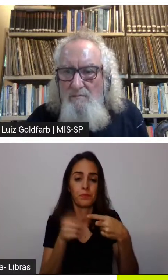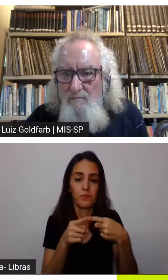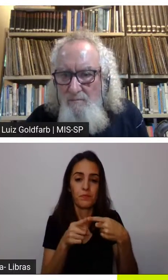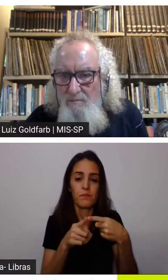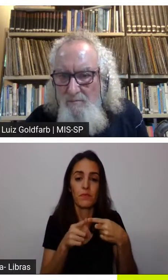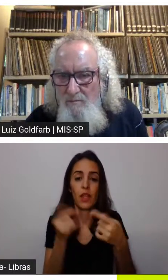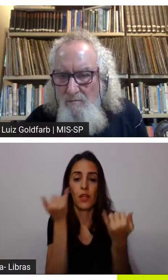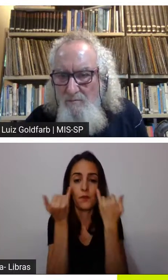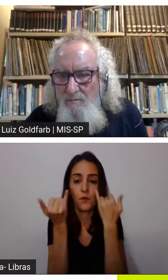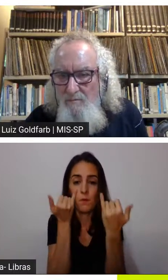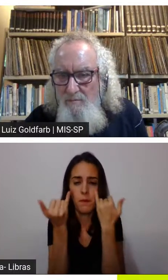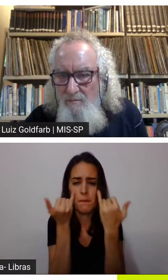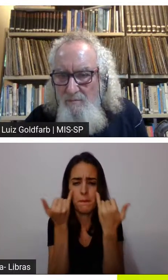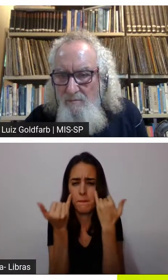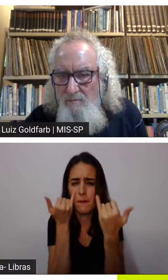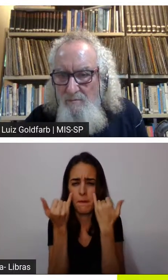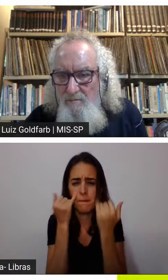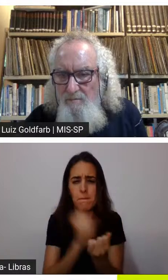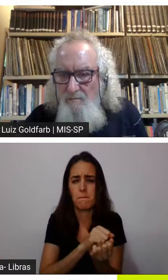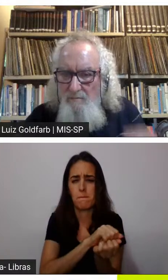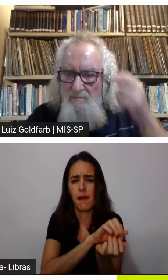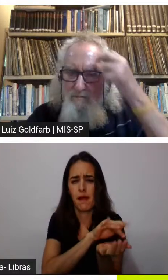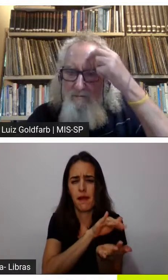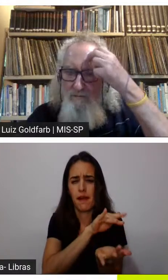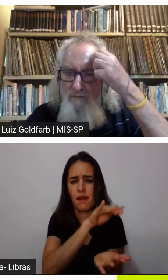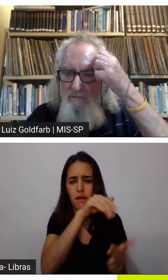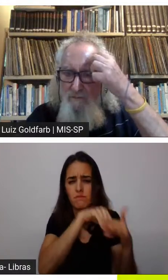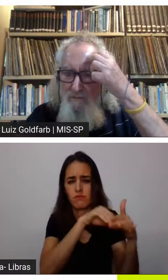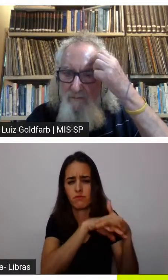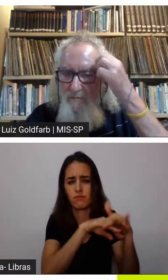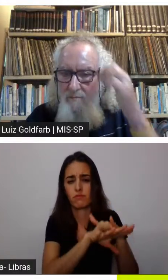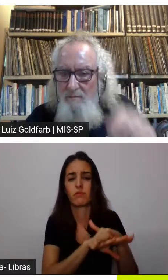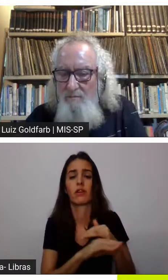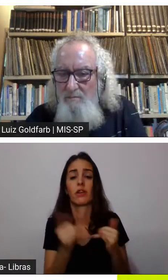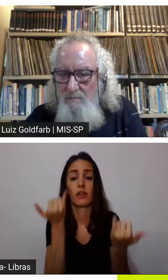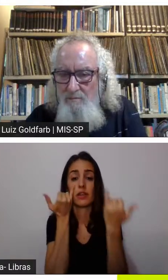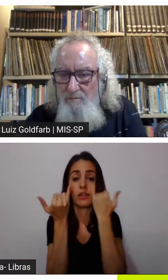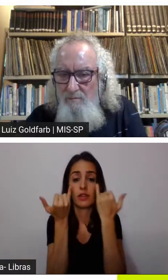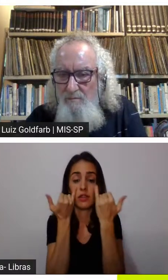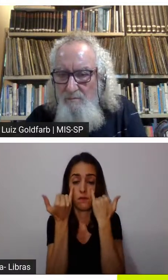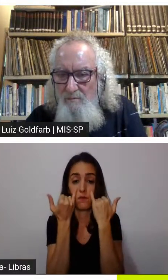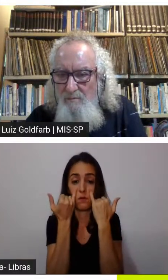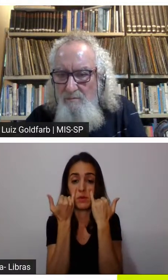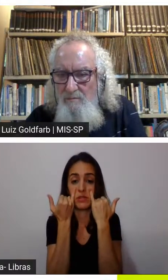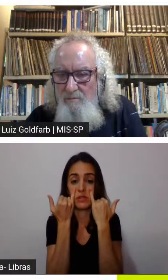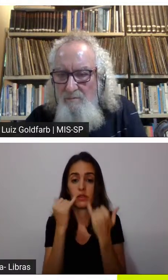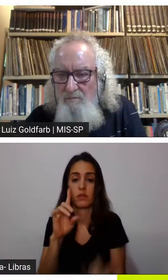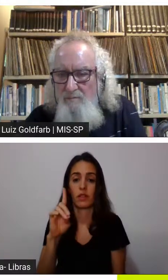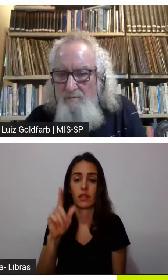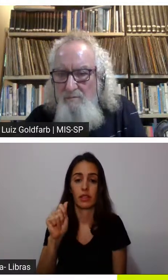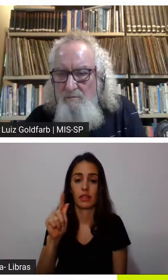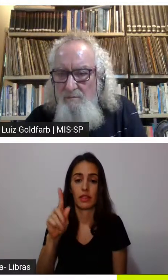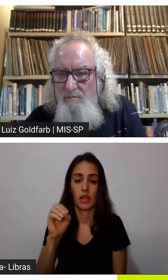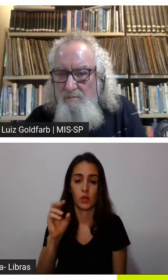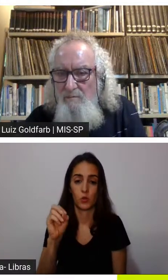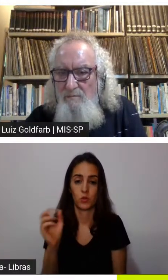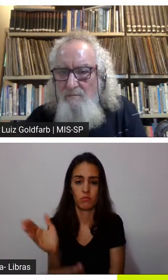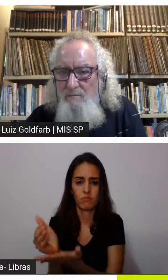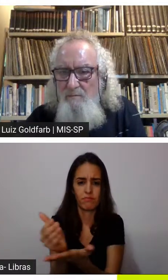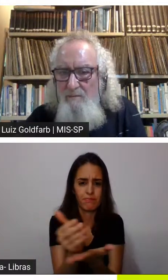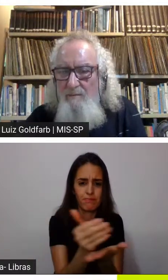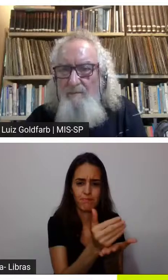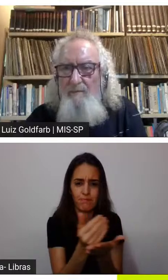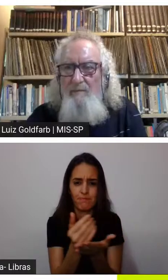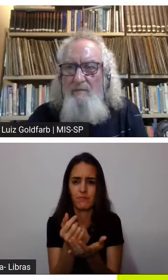dados é uma coisa uma coisa incrível e os dados permitem que a gente faça modelos preditivos interessantes